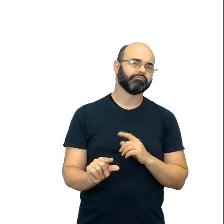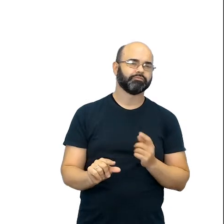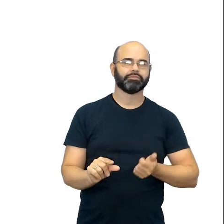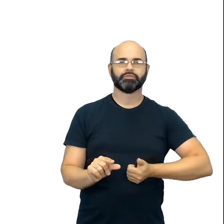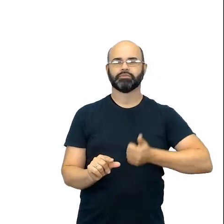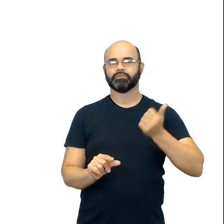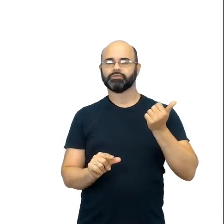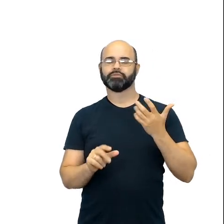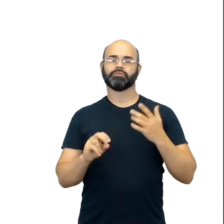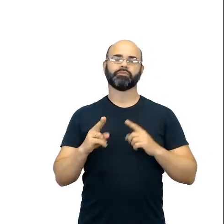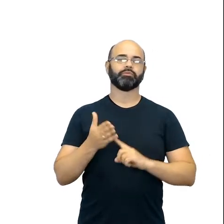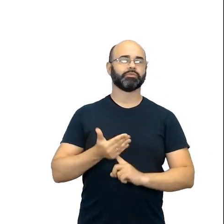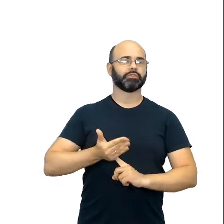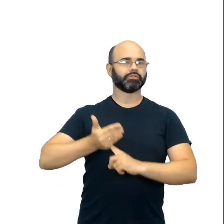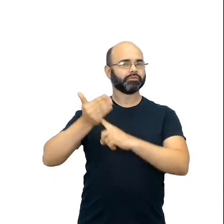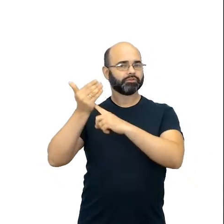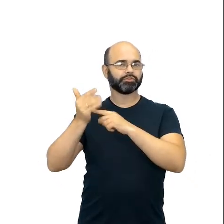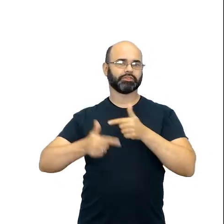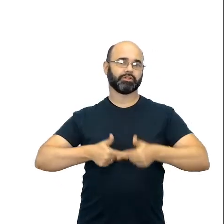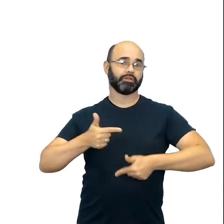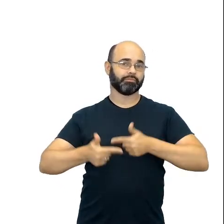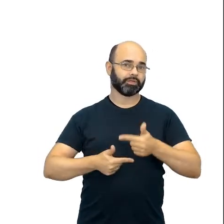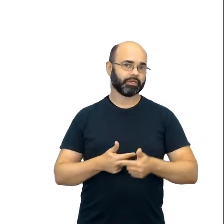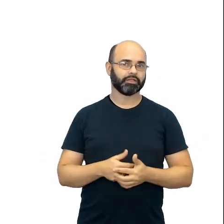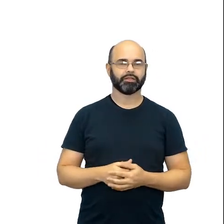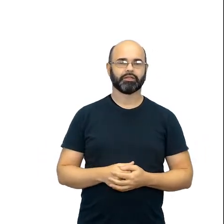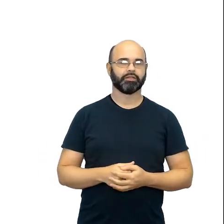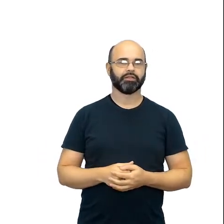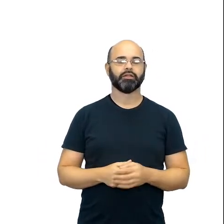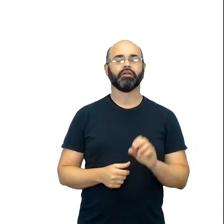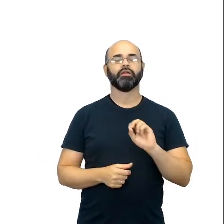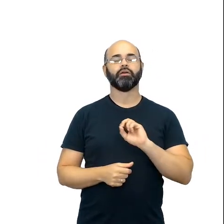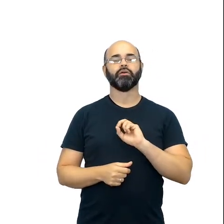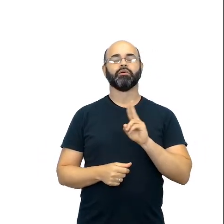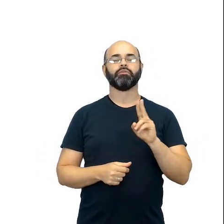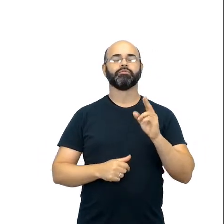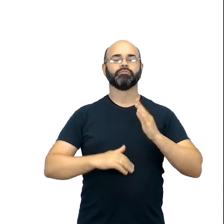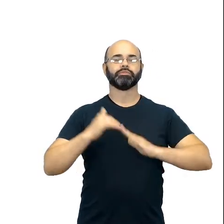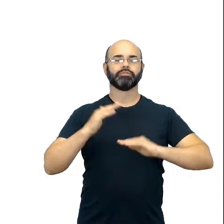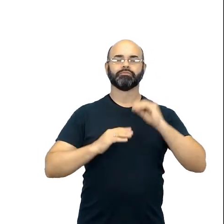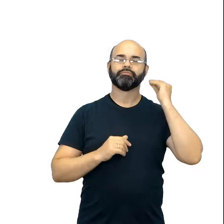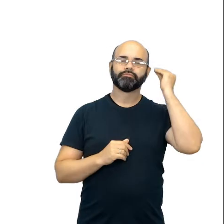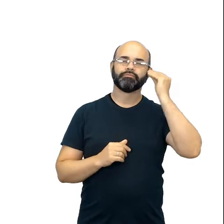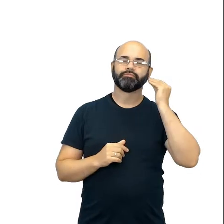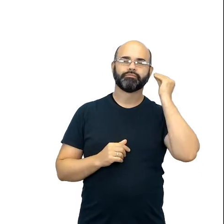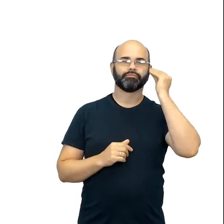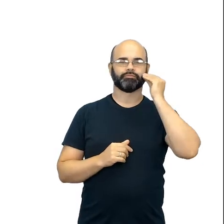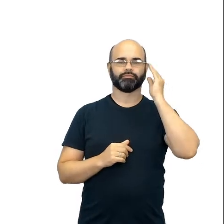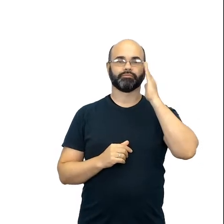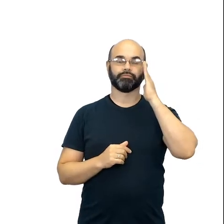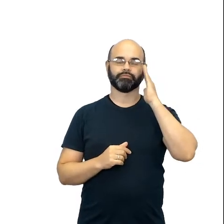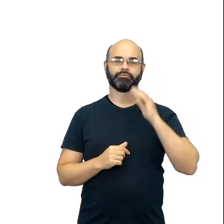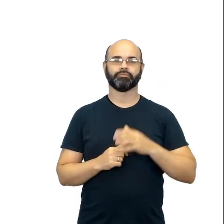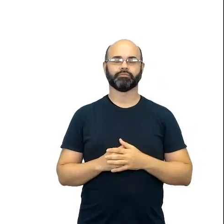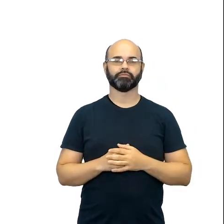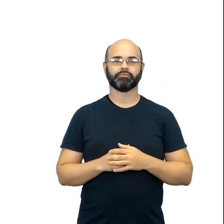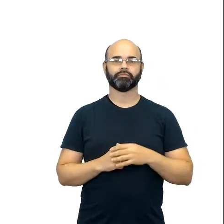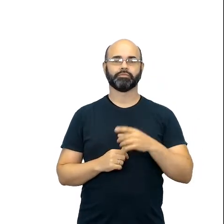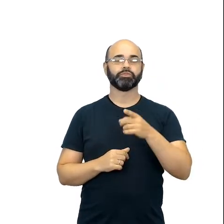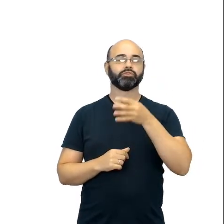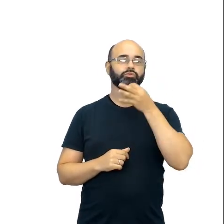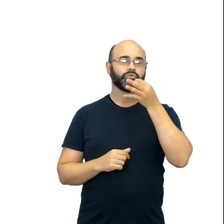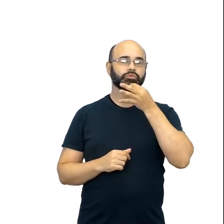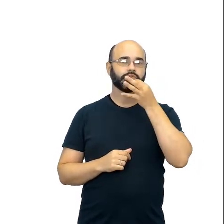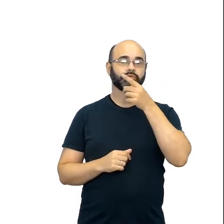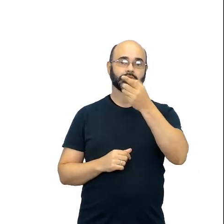trabalhar com tecnologias, gostaria de trabalhar com práticas experimentais. No caso, vocês pedem que a gente dê algumas sugestões